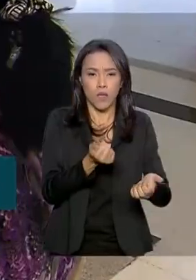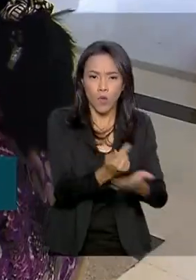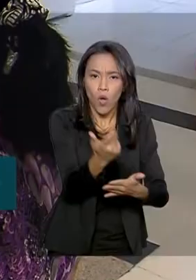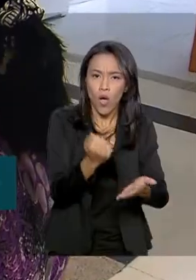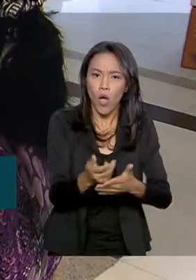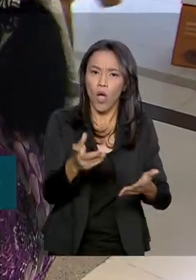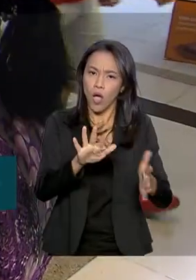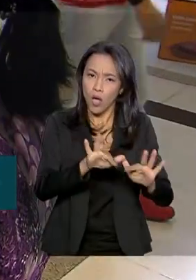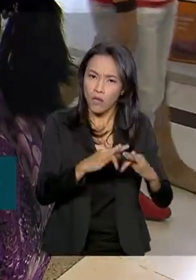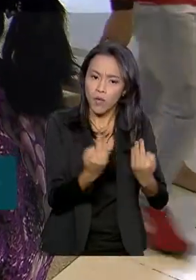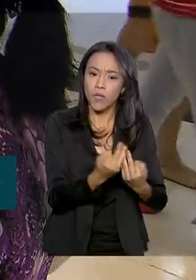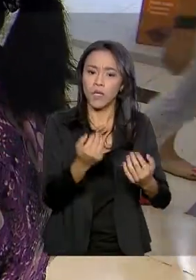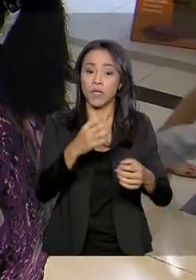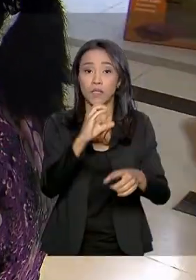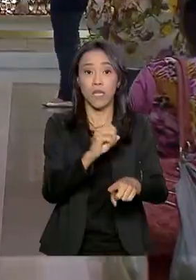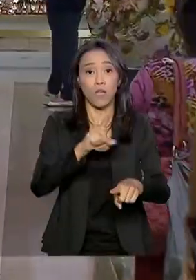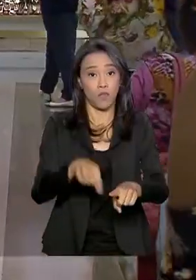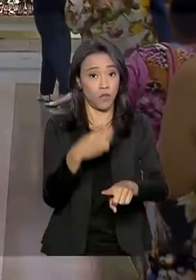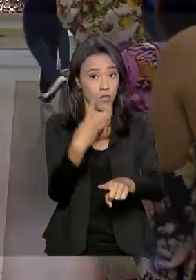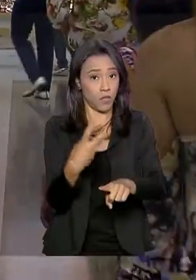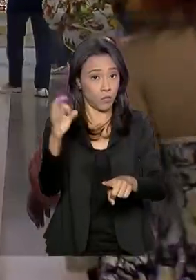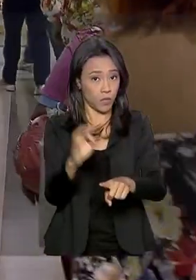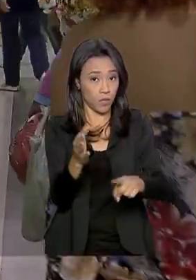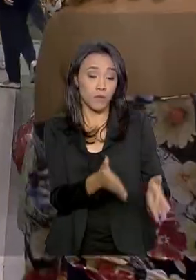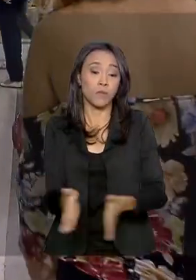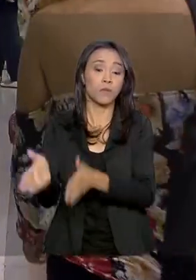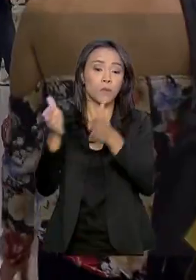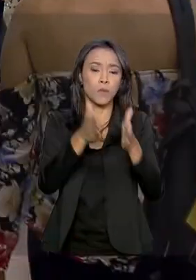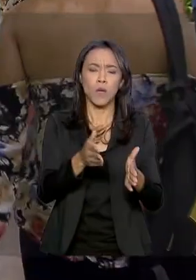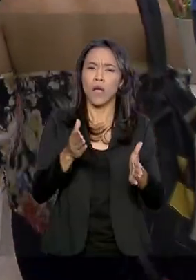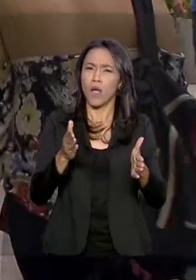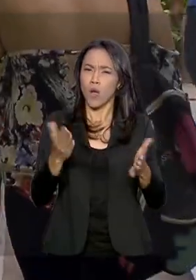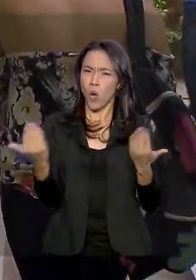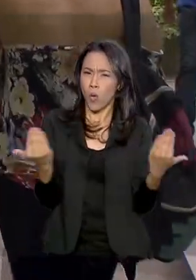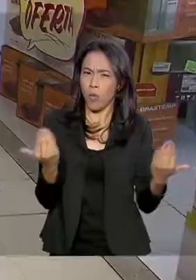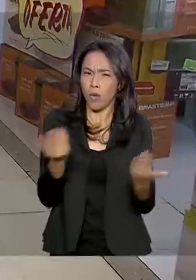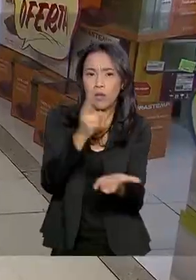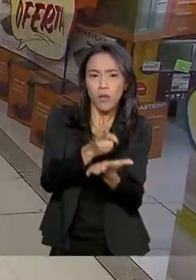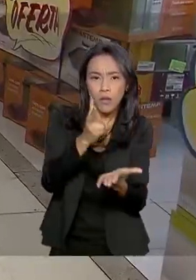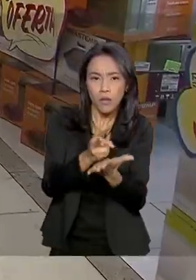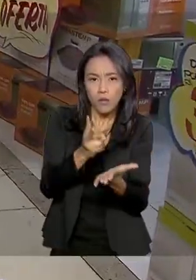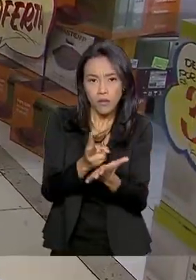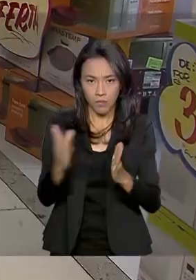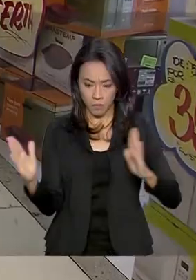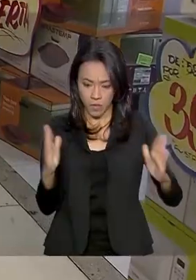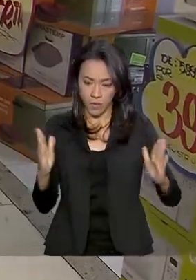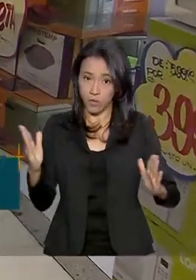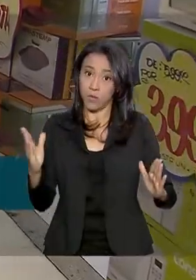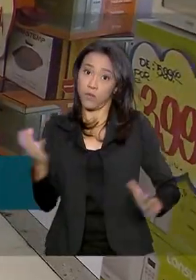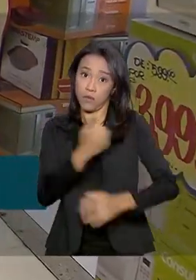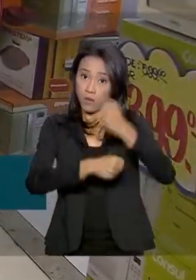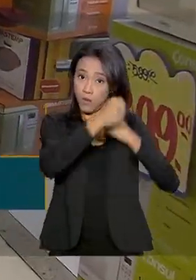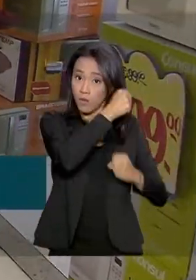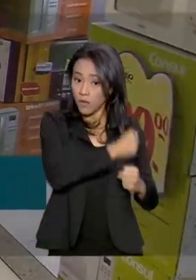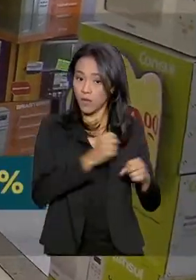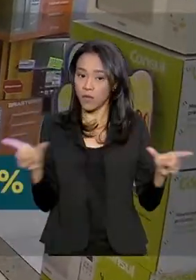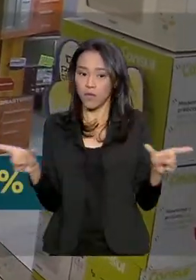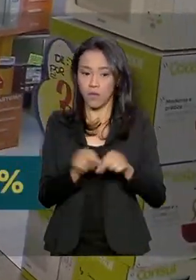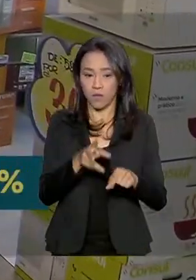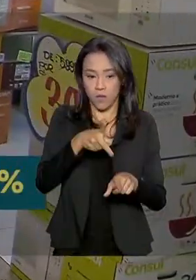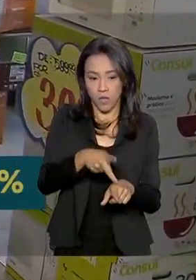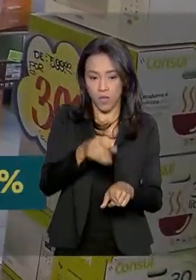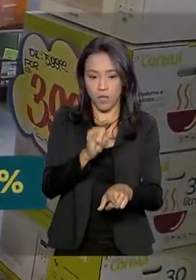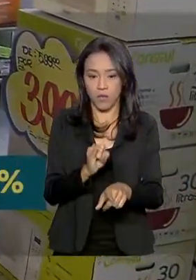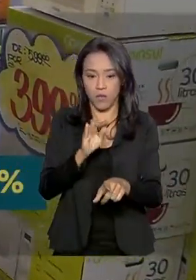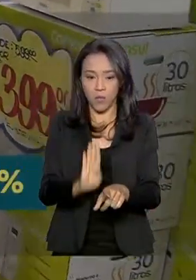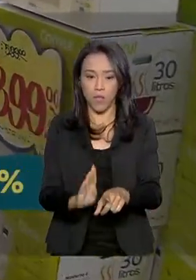,3%. Em relação ao mesmo período do ano anterior, o PIB apontou variação para